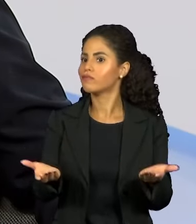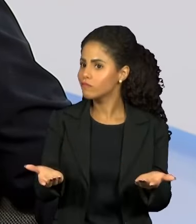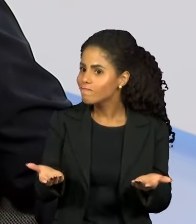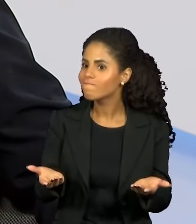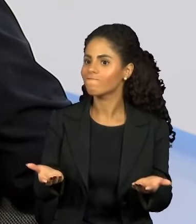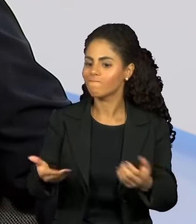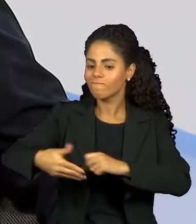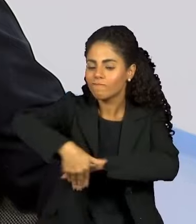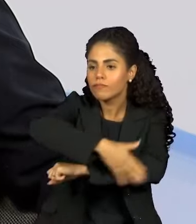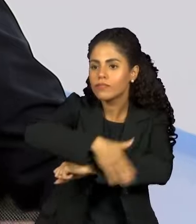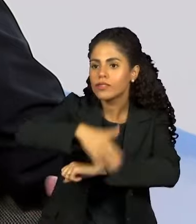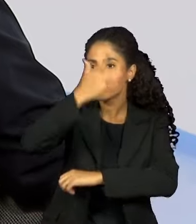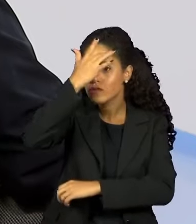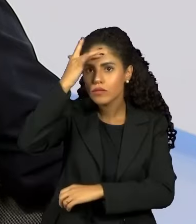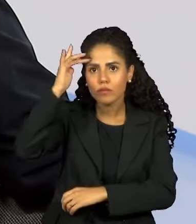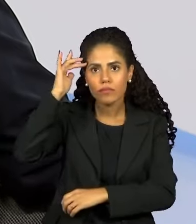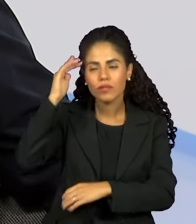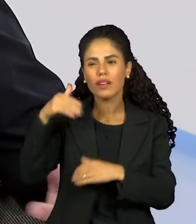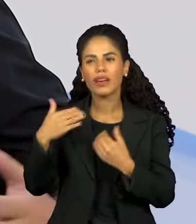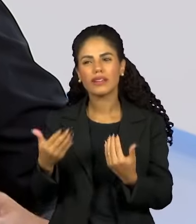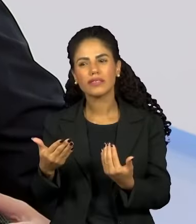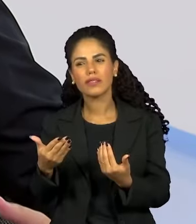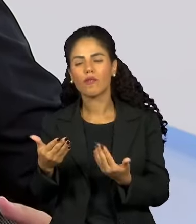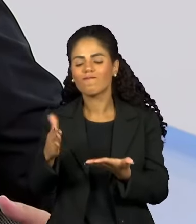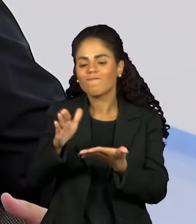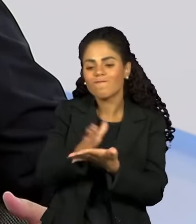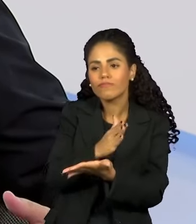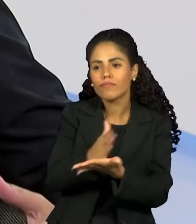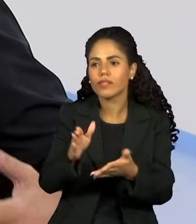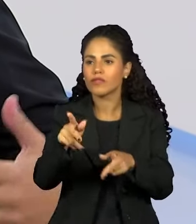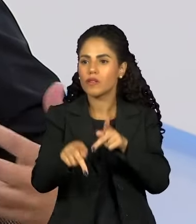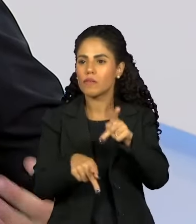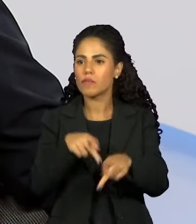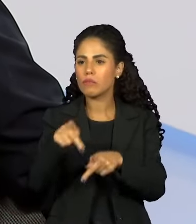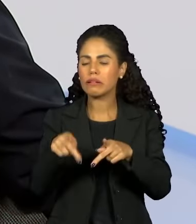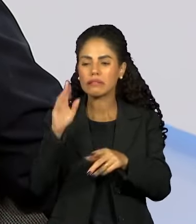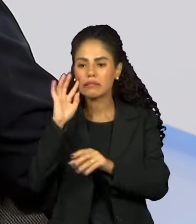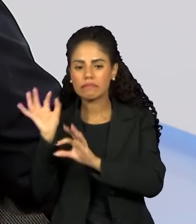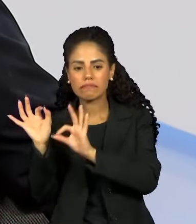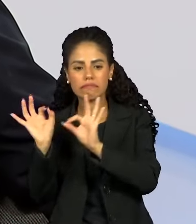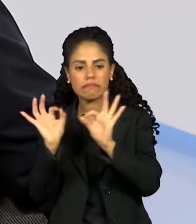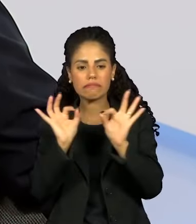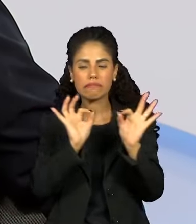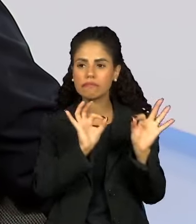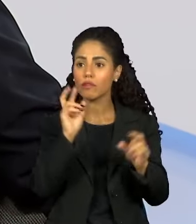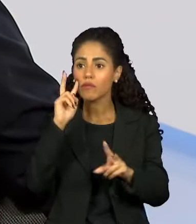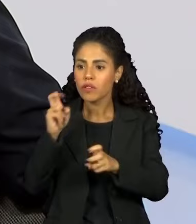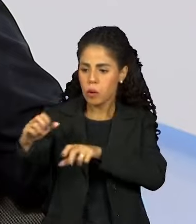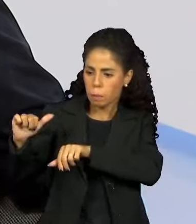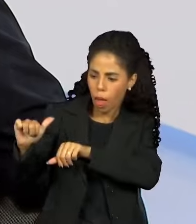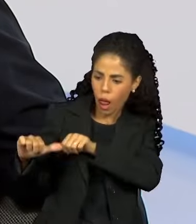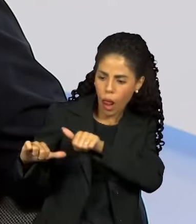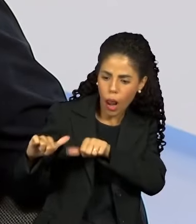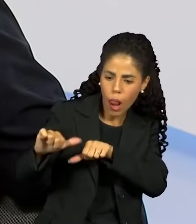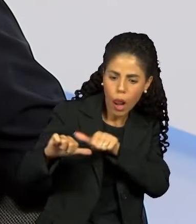uma parte da população, uma parte do poder público não acompanhou essa transformação que está acontecendo